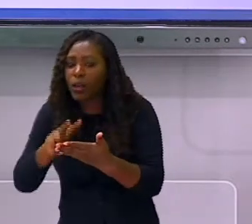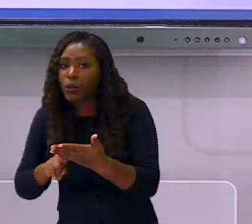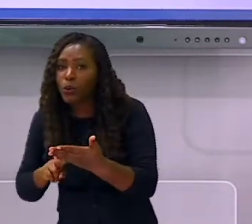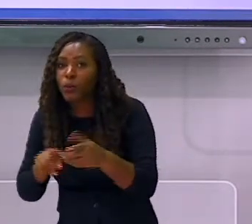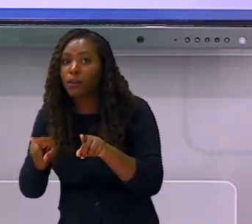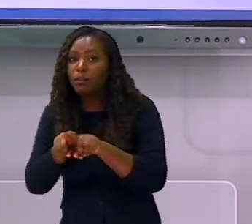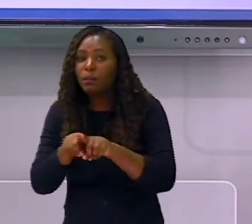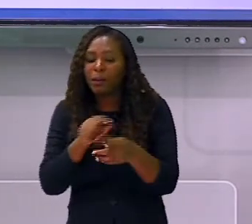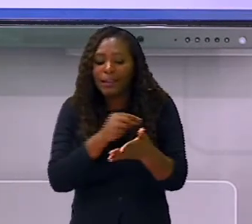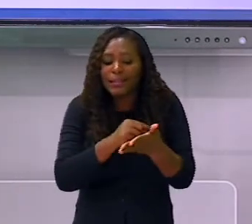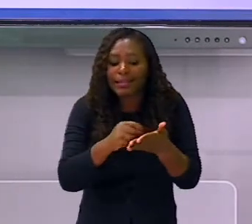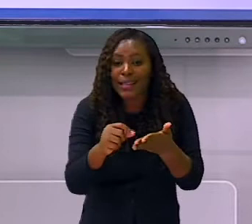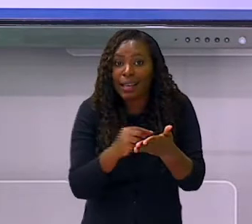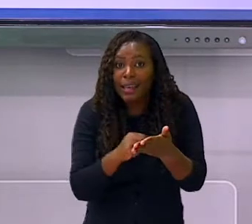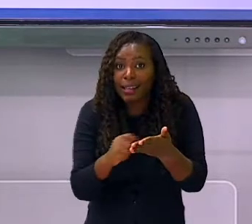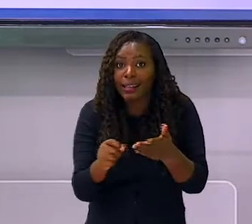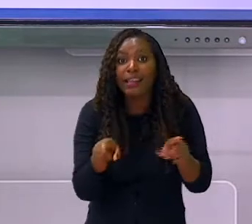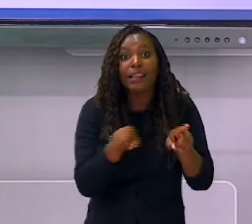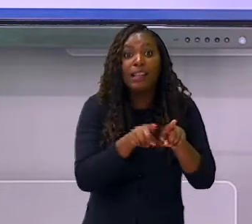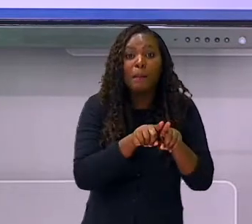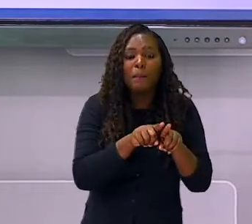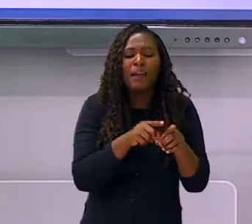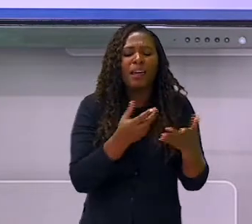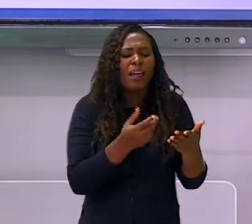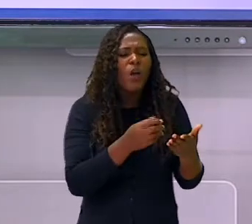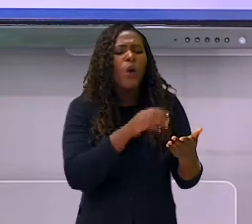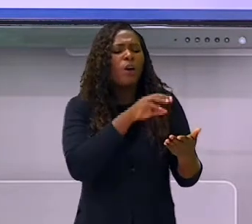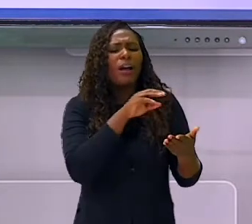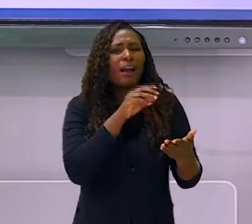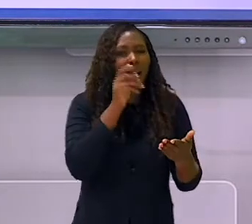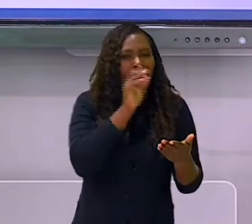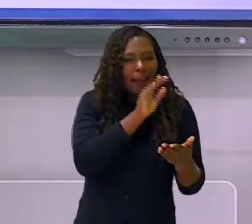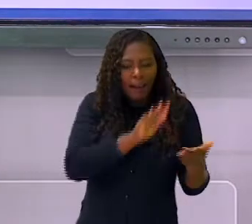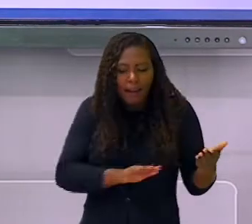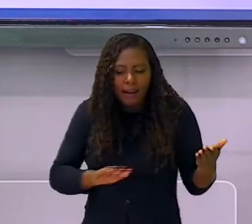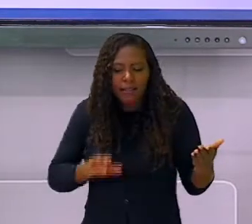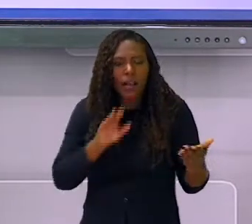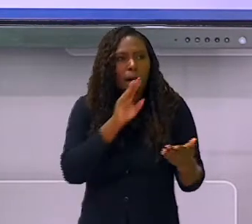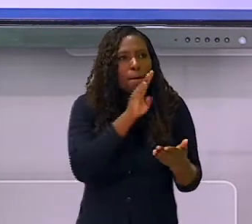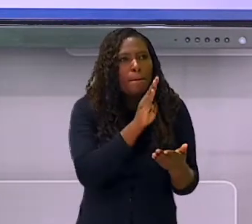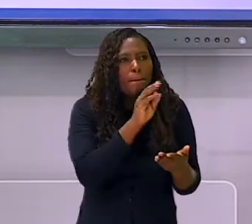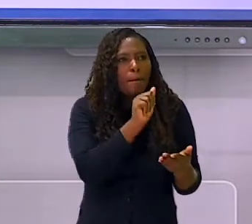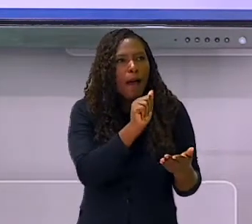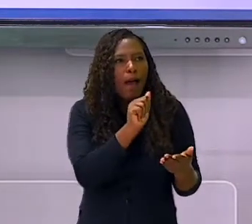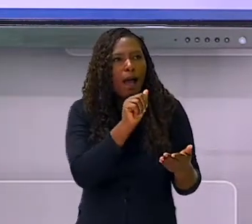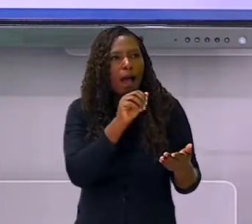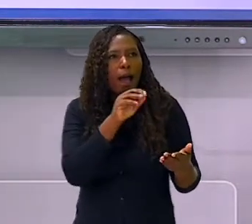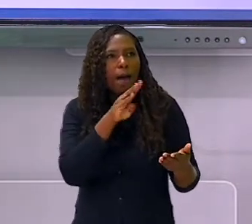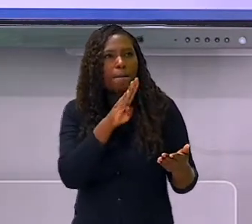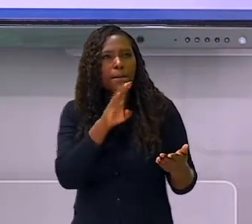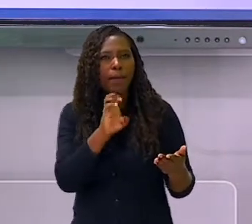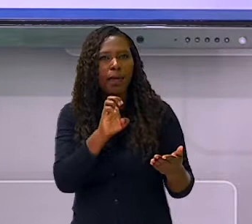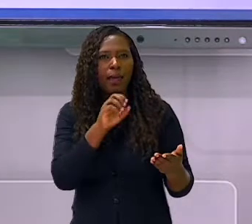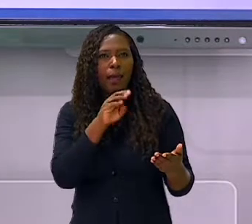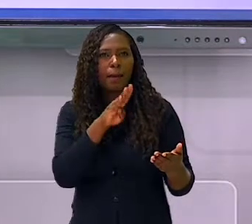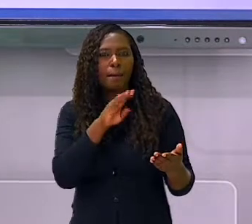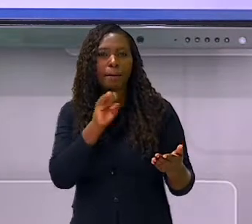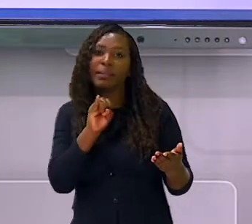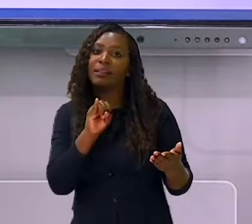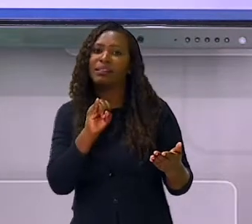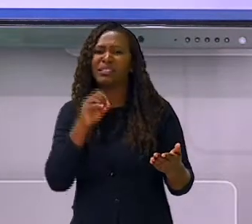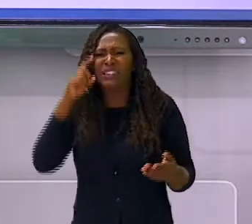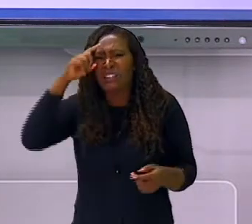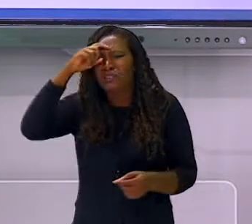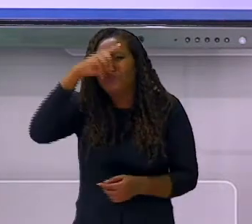soletração, que pode também ser acompanhada de outras dificuldades. É o nome que se dá a dificuldade